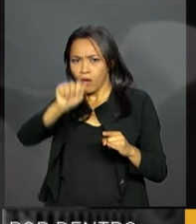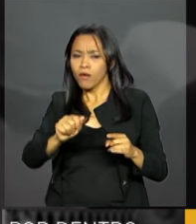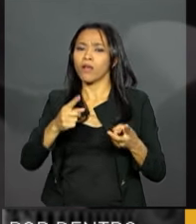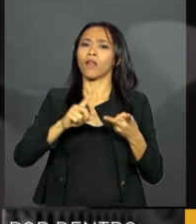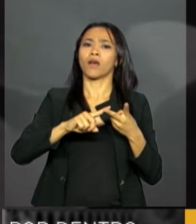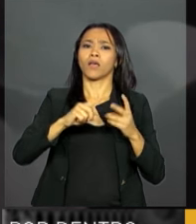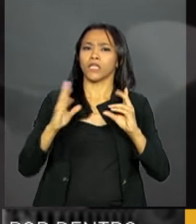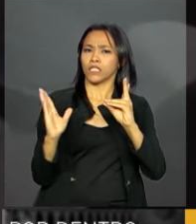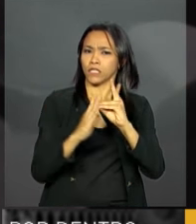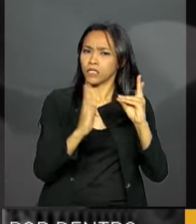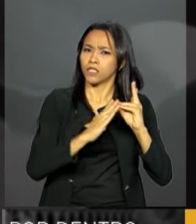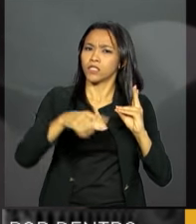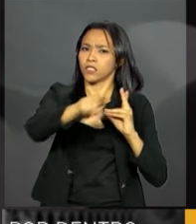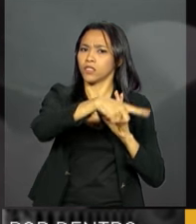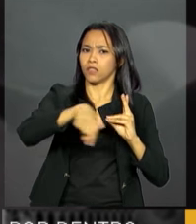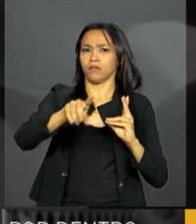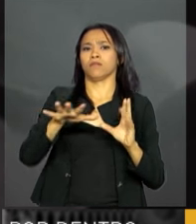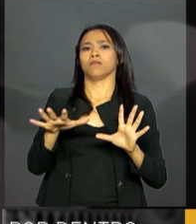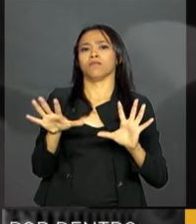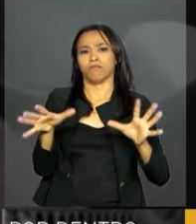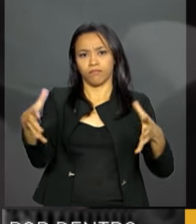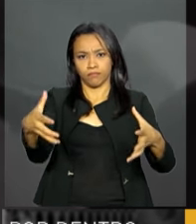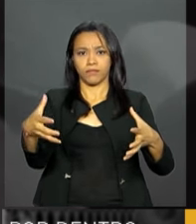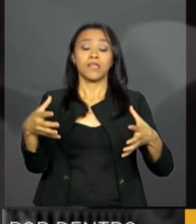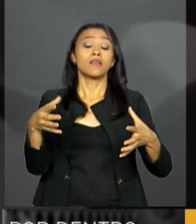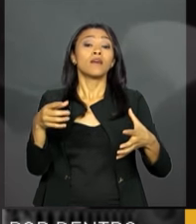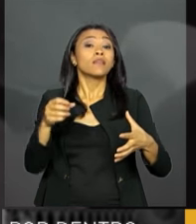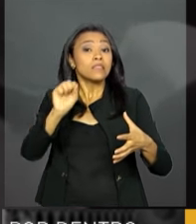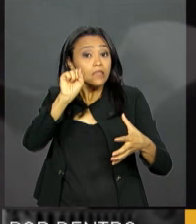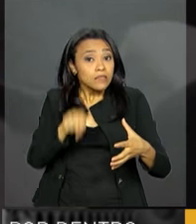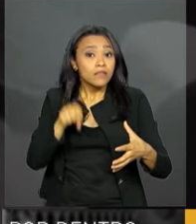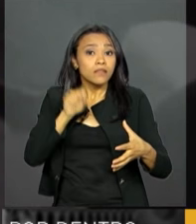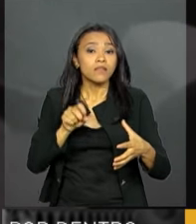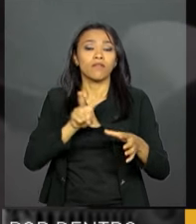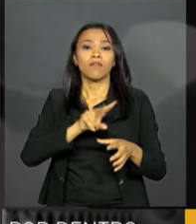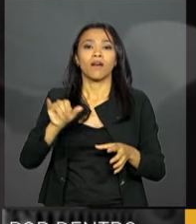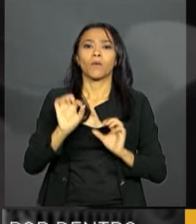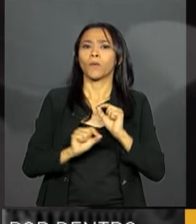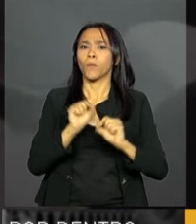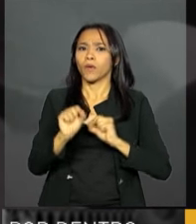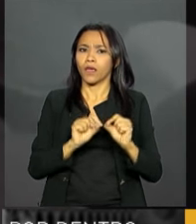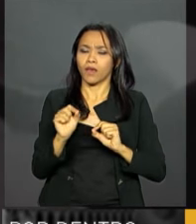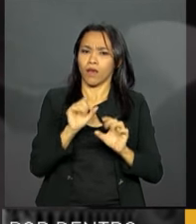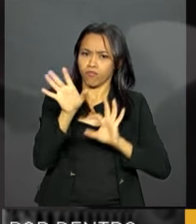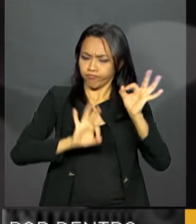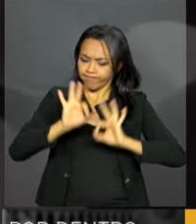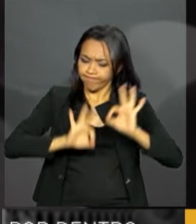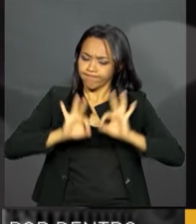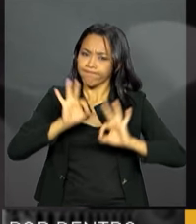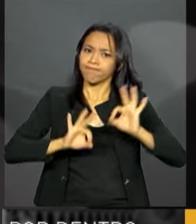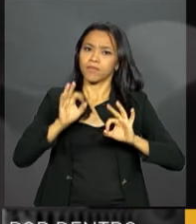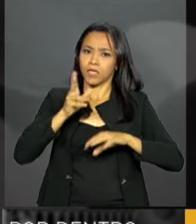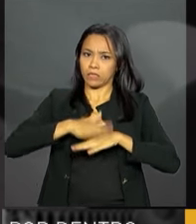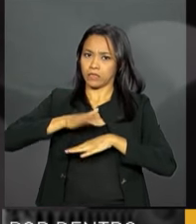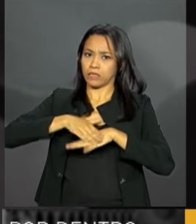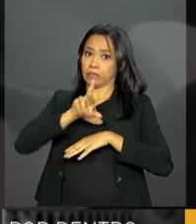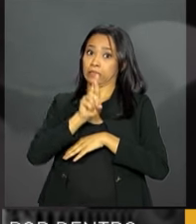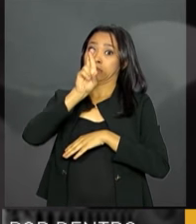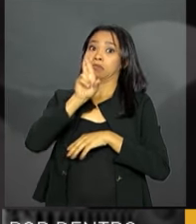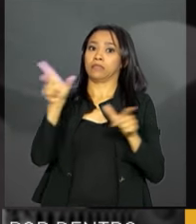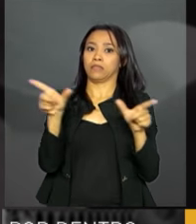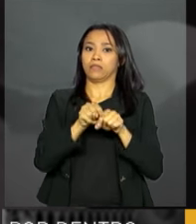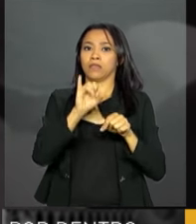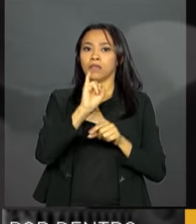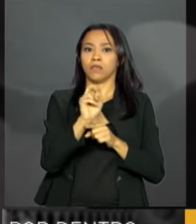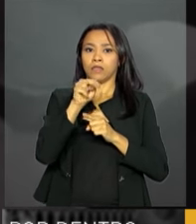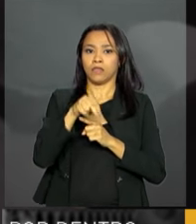Então, de forma nenhuma, será municipalizada a reforma agrária. E sim, continuará sendo implementada através do INCRA, sob a supervisão